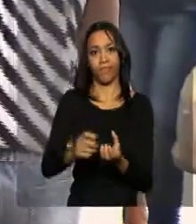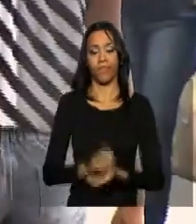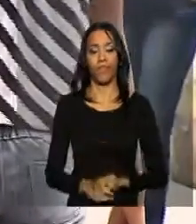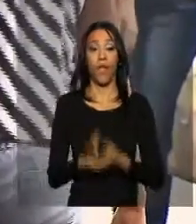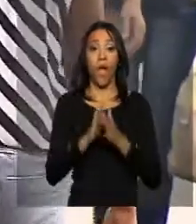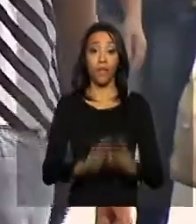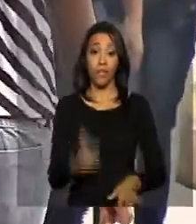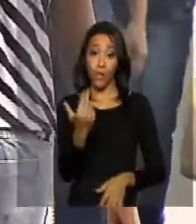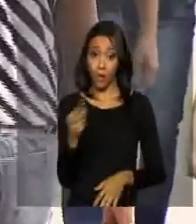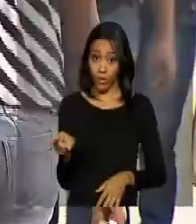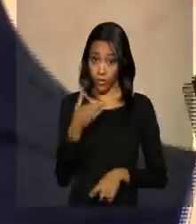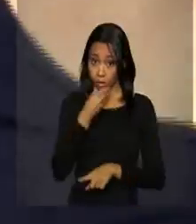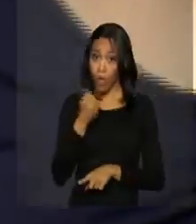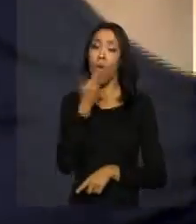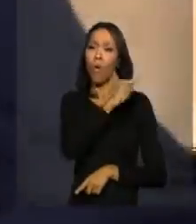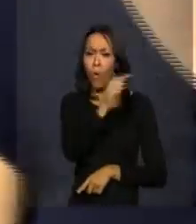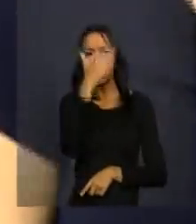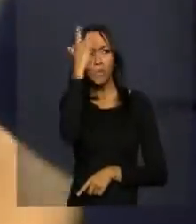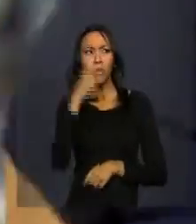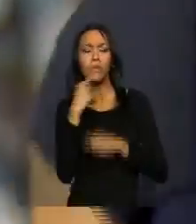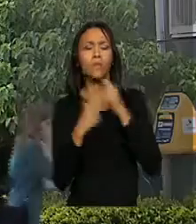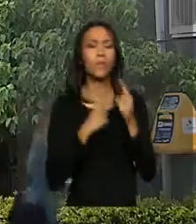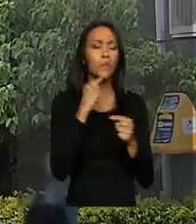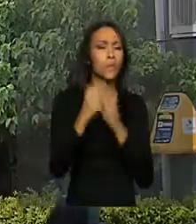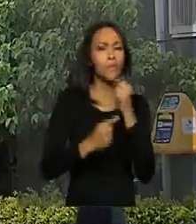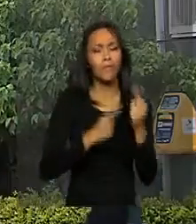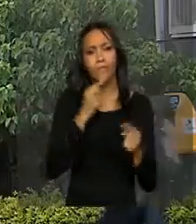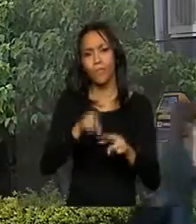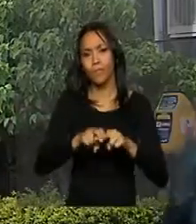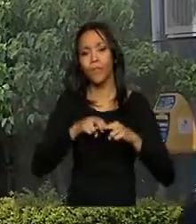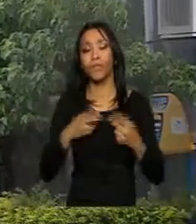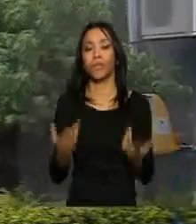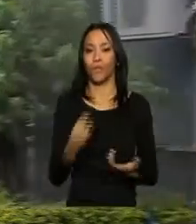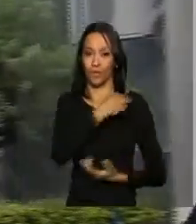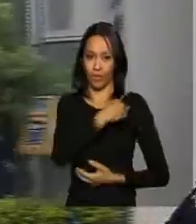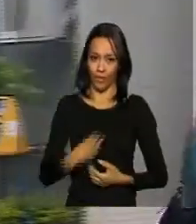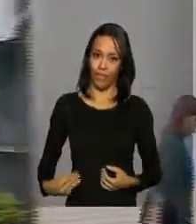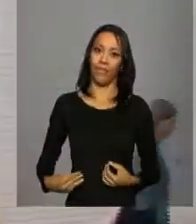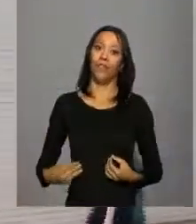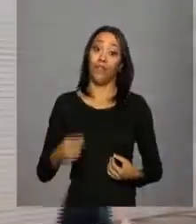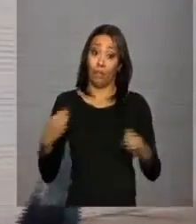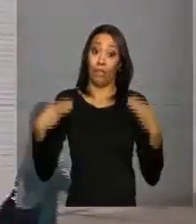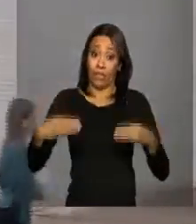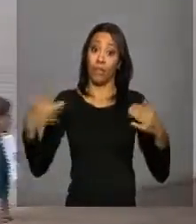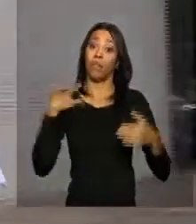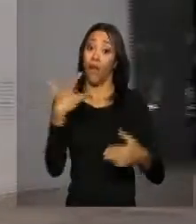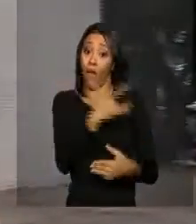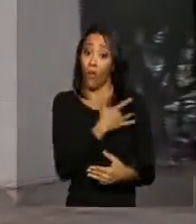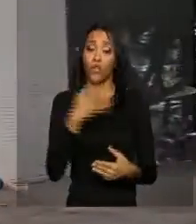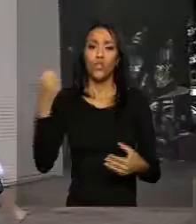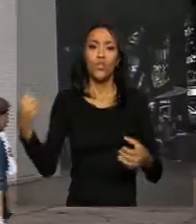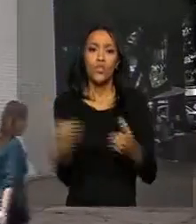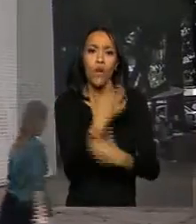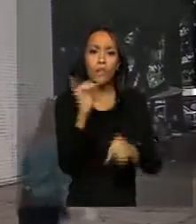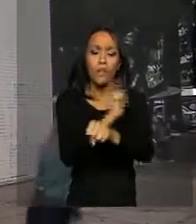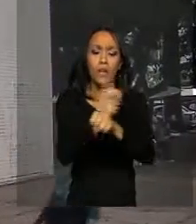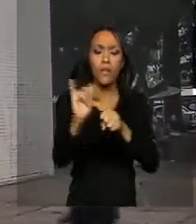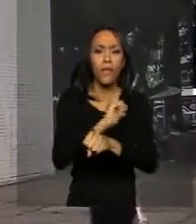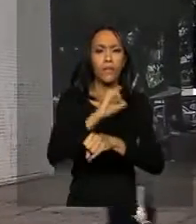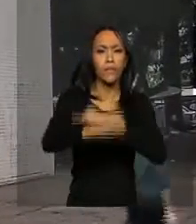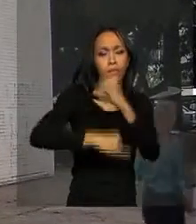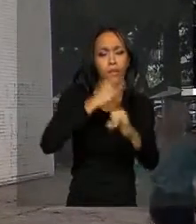Assim como Luiz Fernando, outras pessoas têm dúvidas. Por isso, o Ministério da Saúde está a cada dia criando novos canais para ajudar a